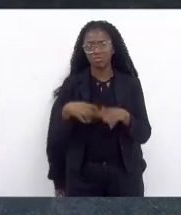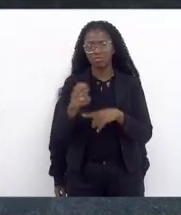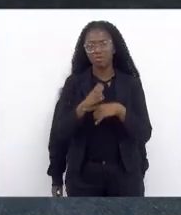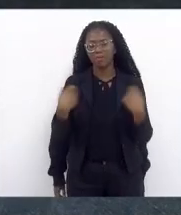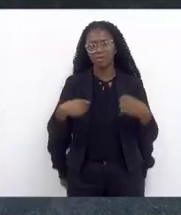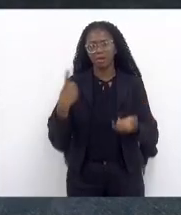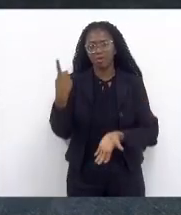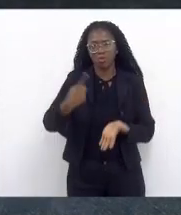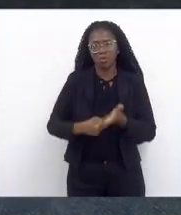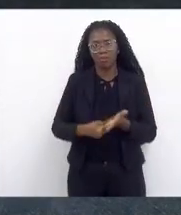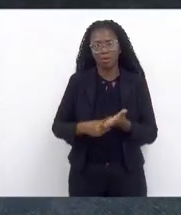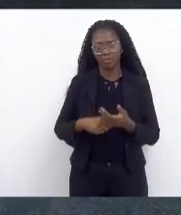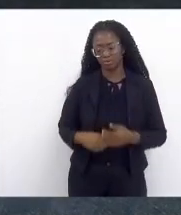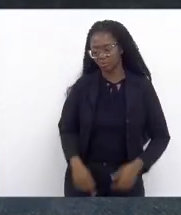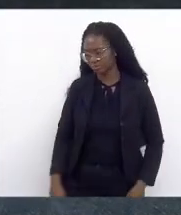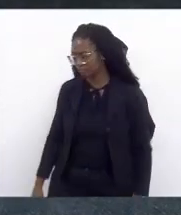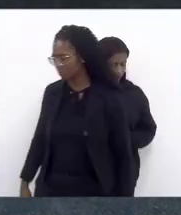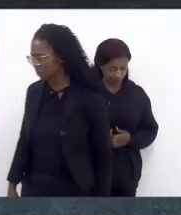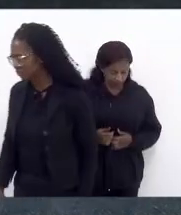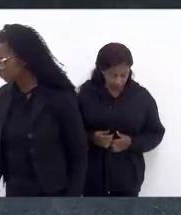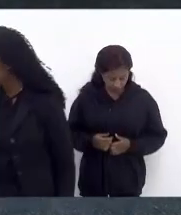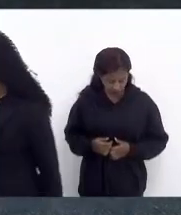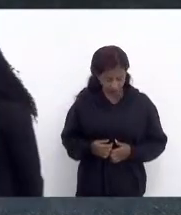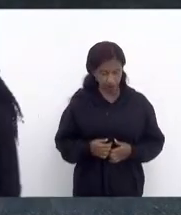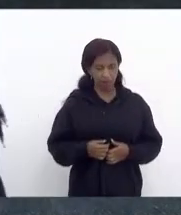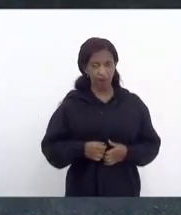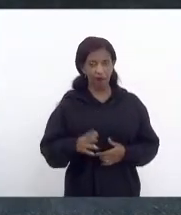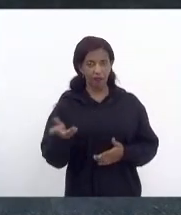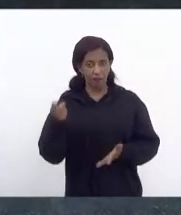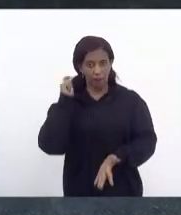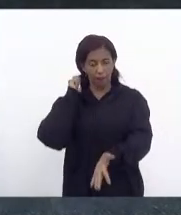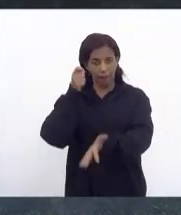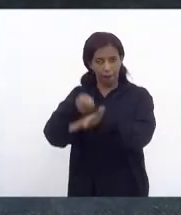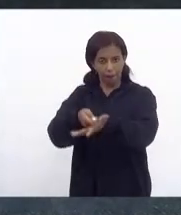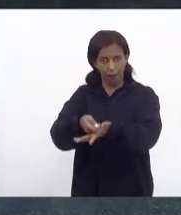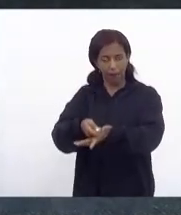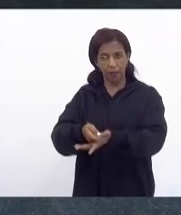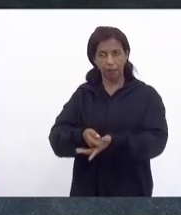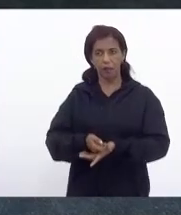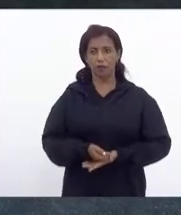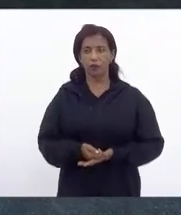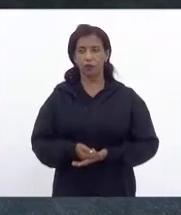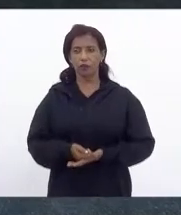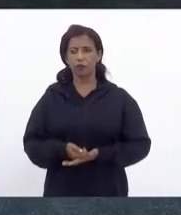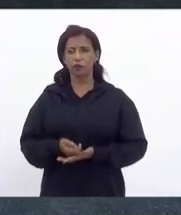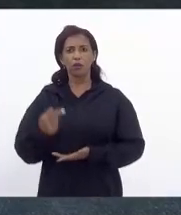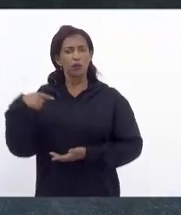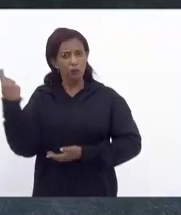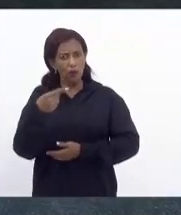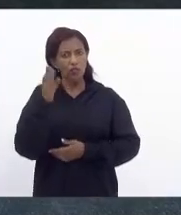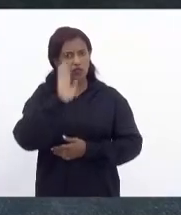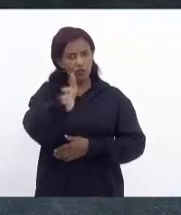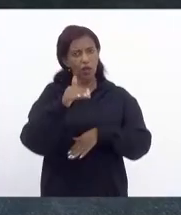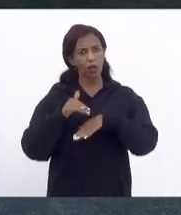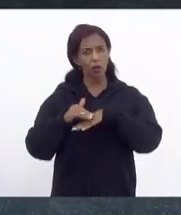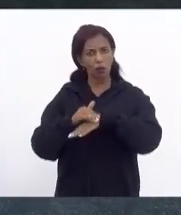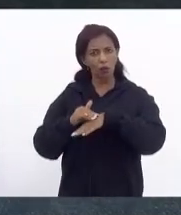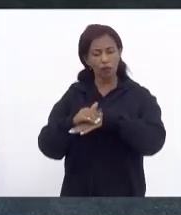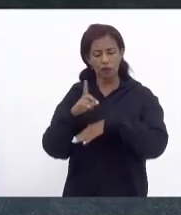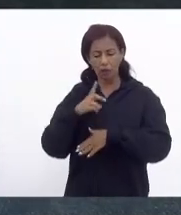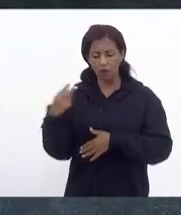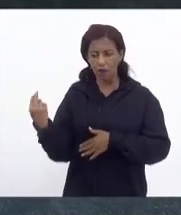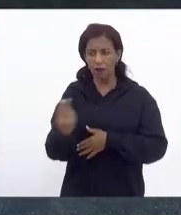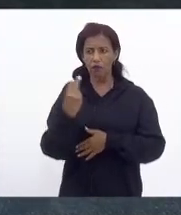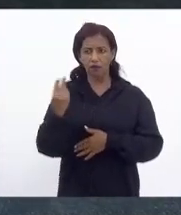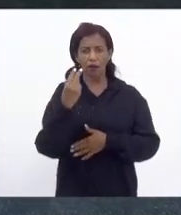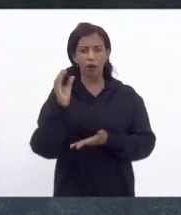assumir um compromisso com a União em vez de fazer o pagamento aquilo que nós conversamos de usar o valor